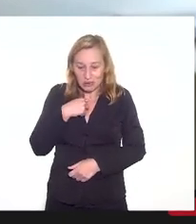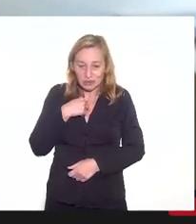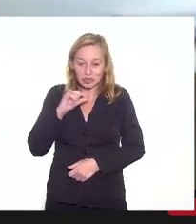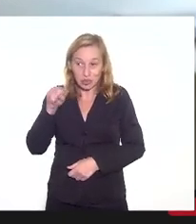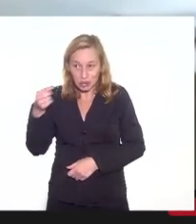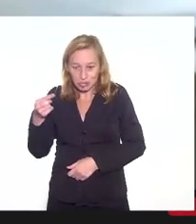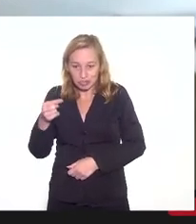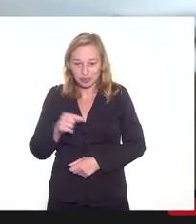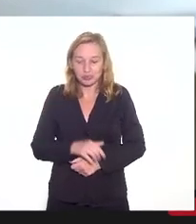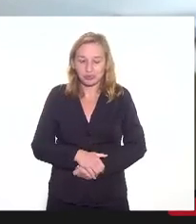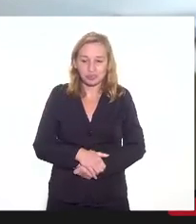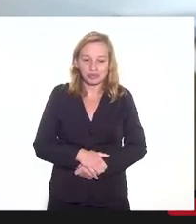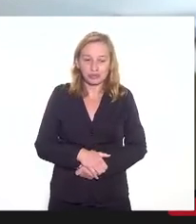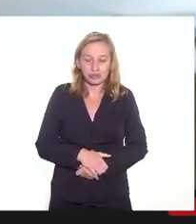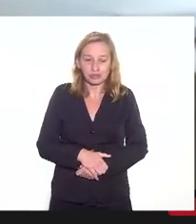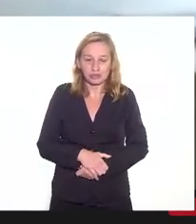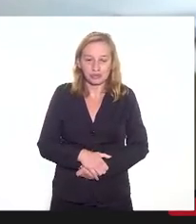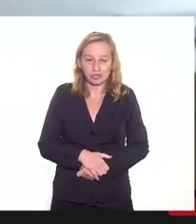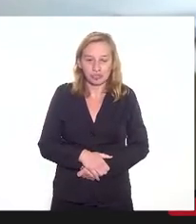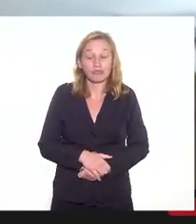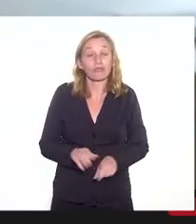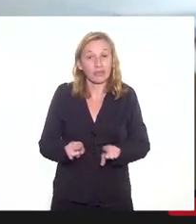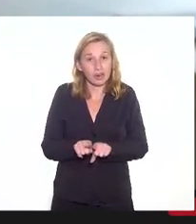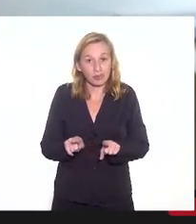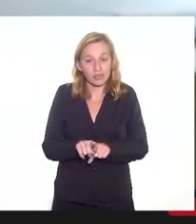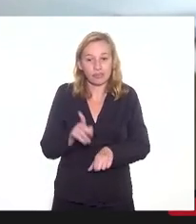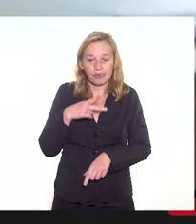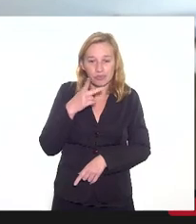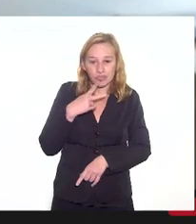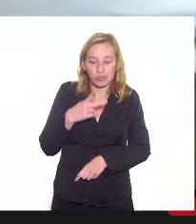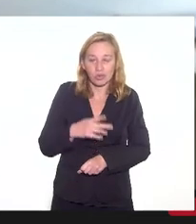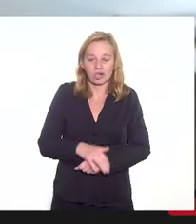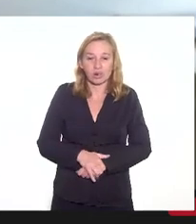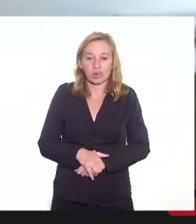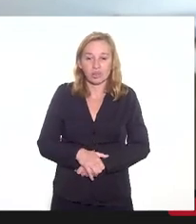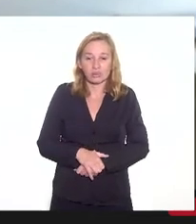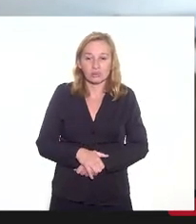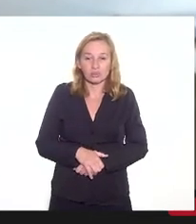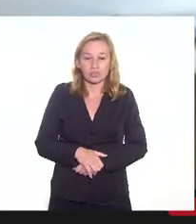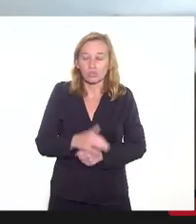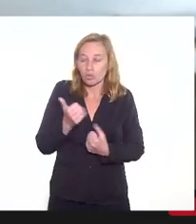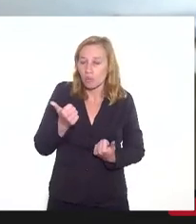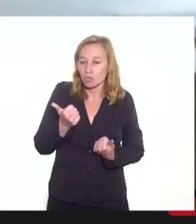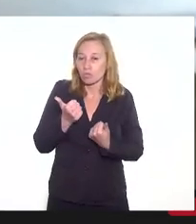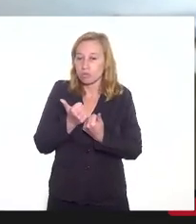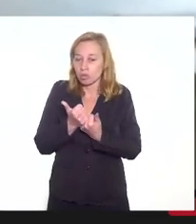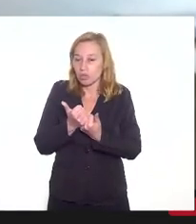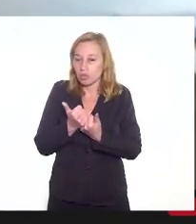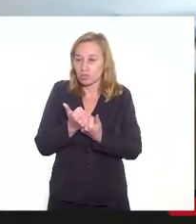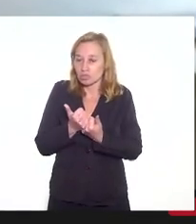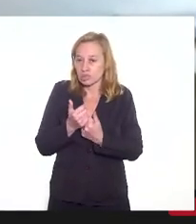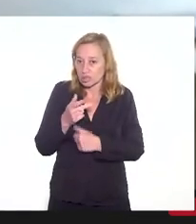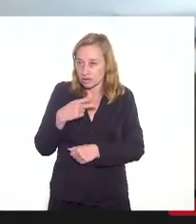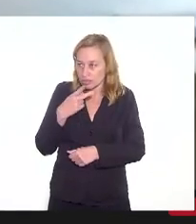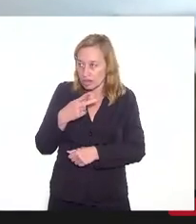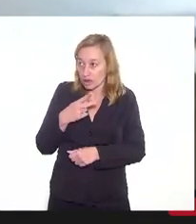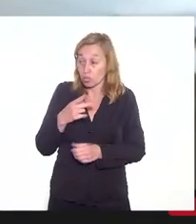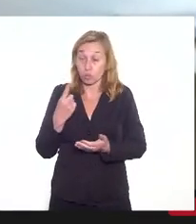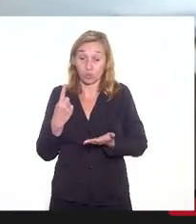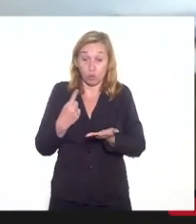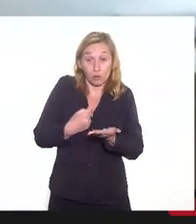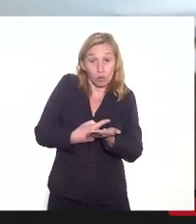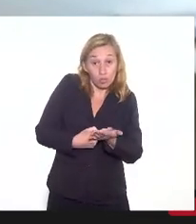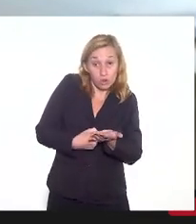outros, também manifestou o apoiamento a essa medida. E um compromisso